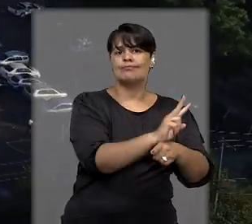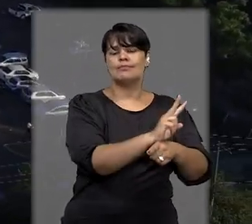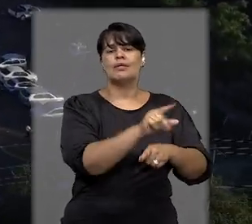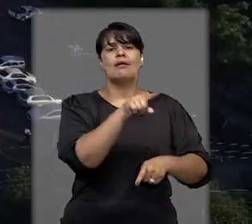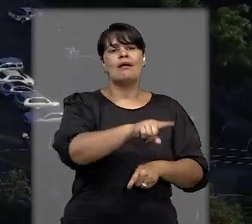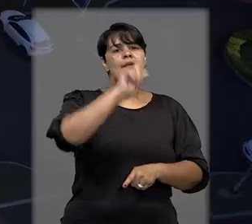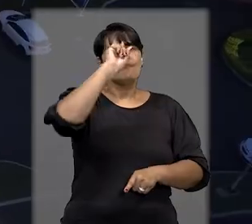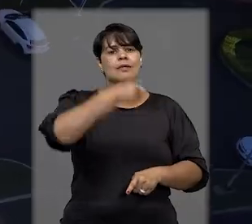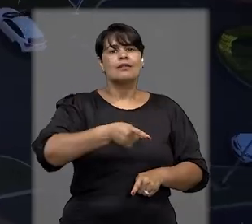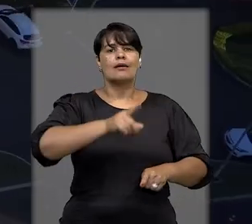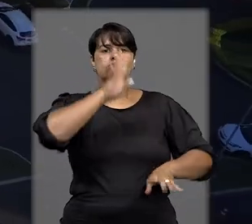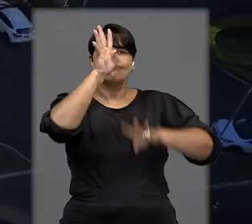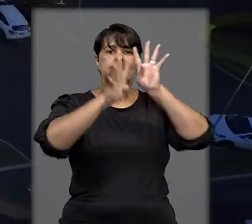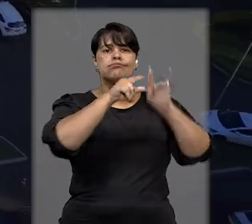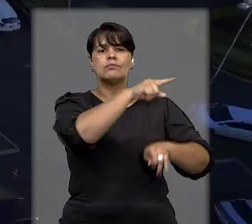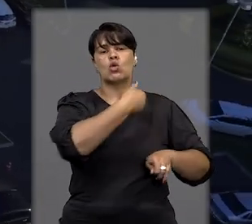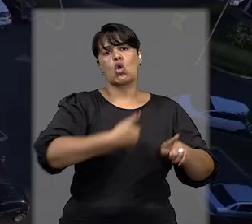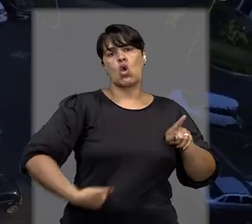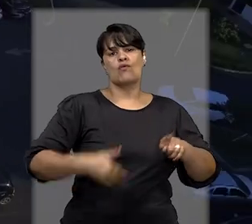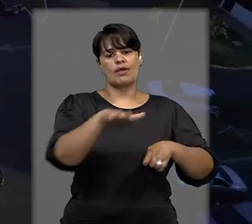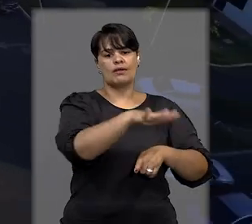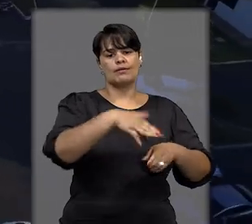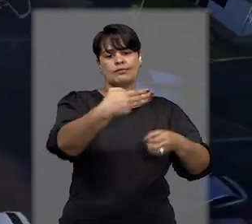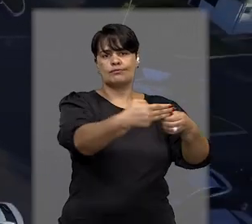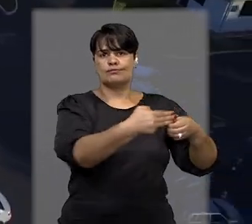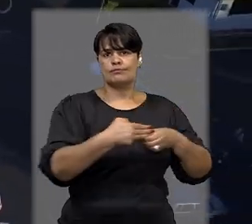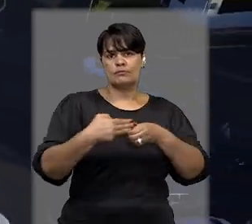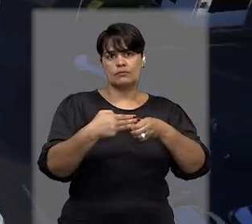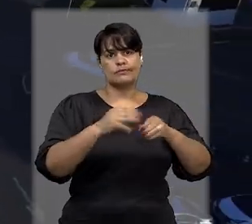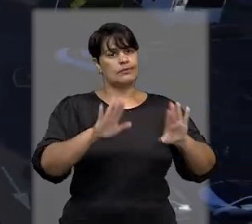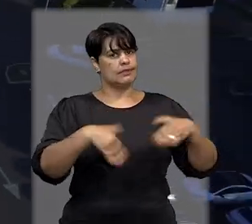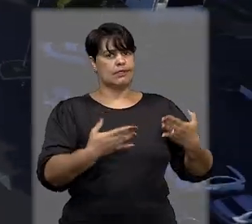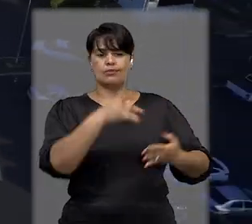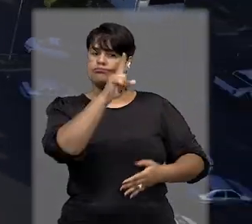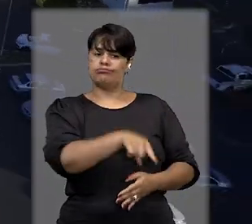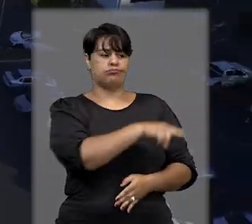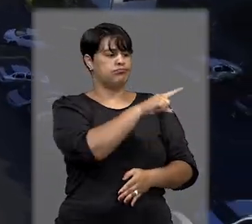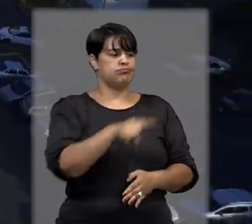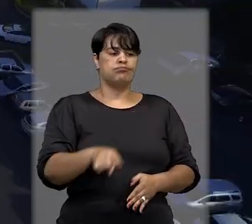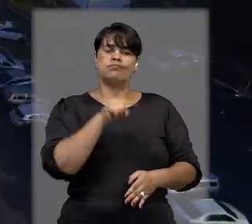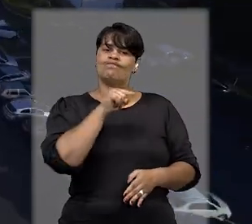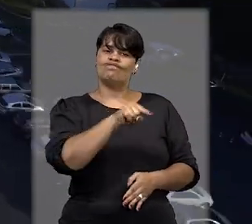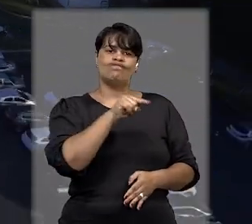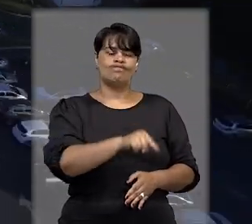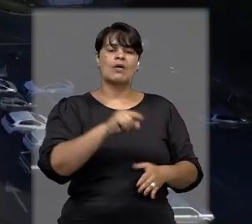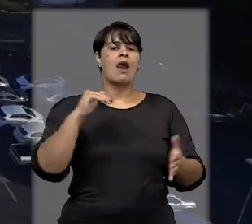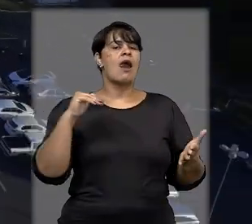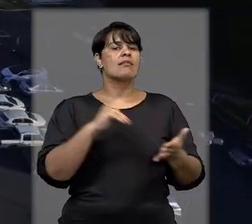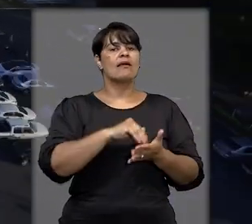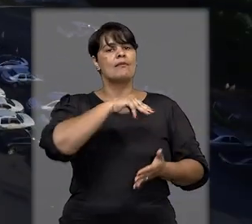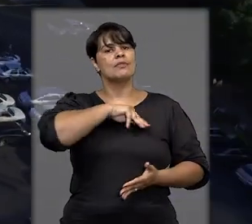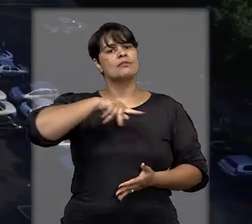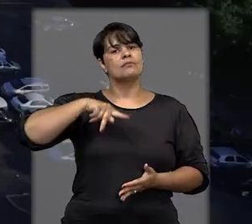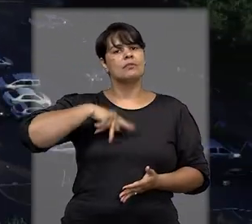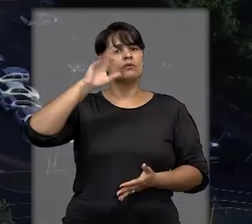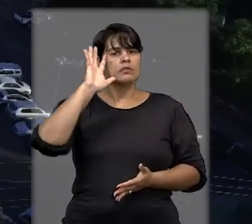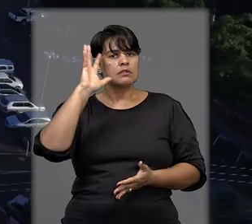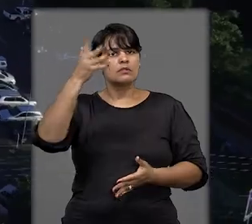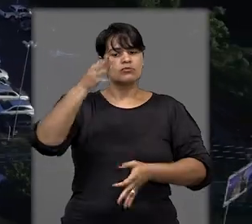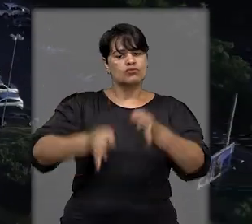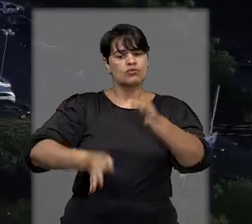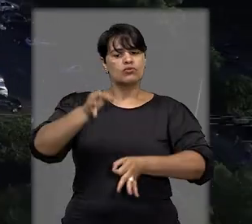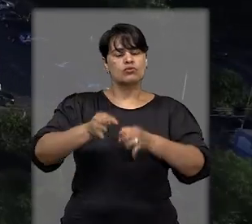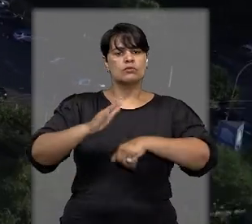intervenção do Estado em município. Assim, a medida está suspensa até que o pedido do Ministério Público seja julgado pelo órgão